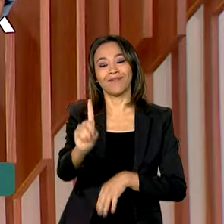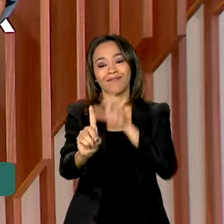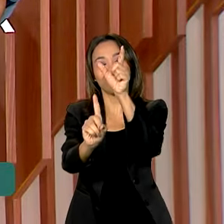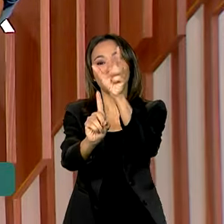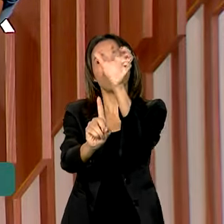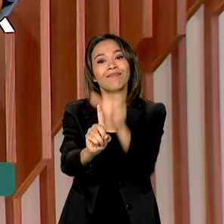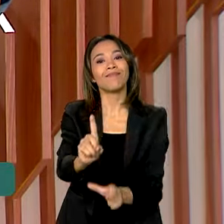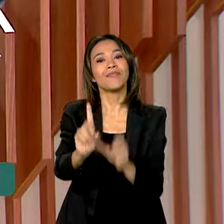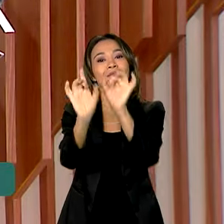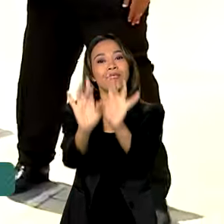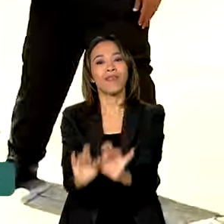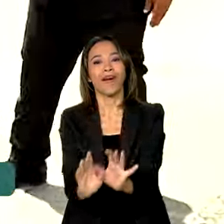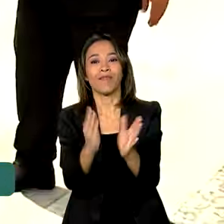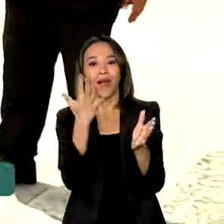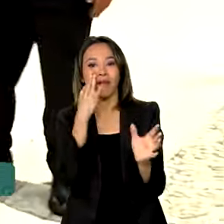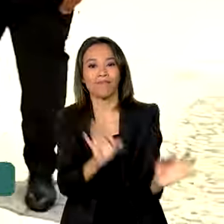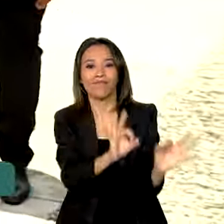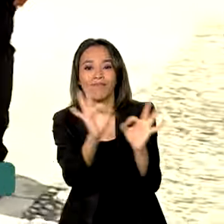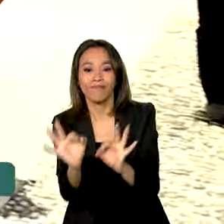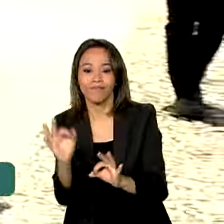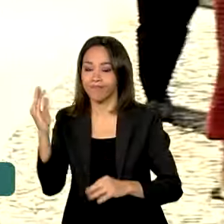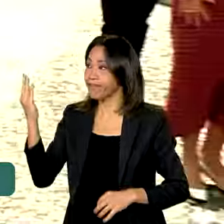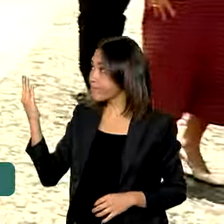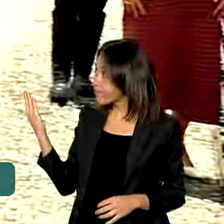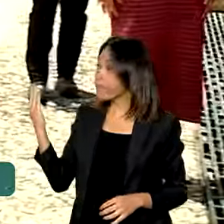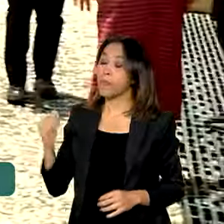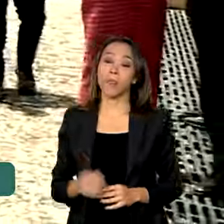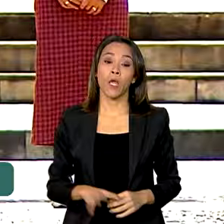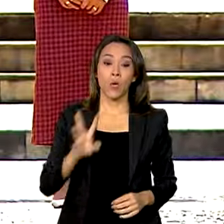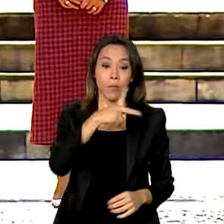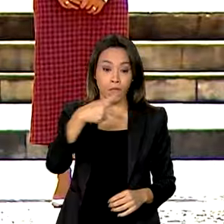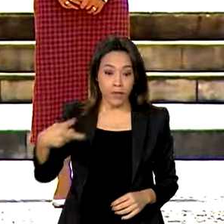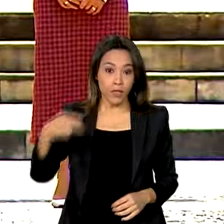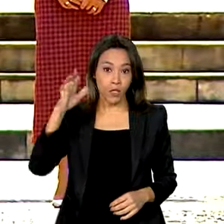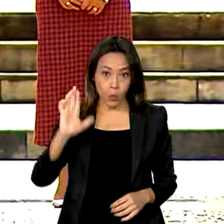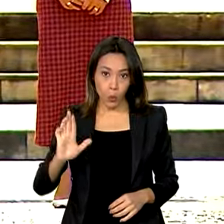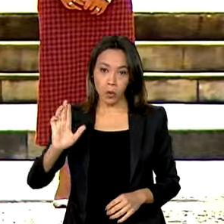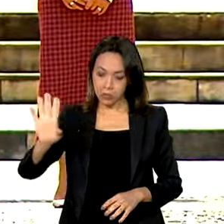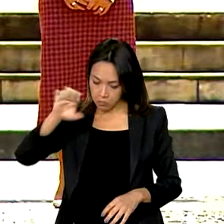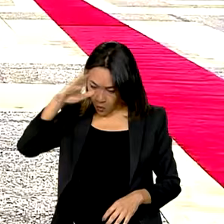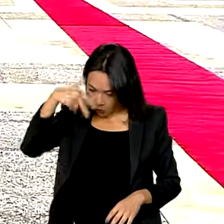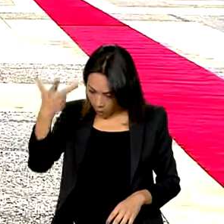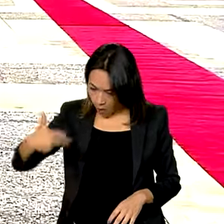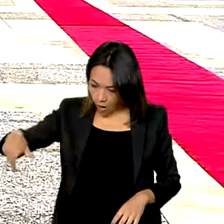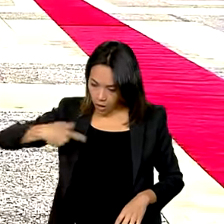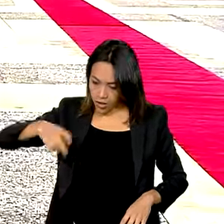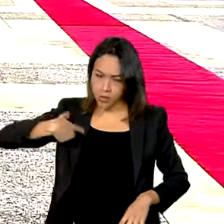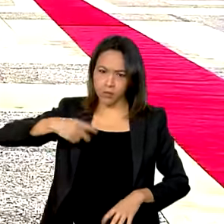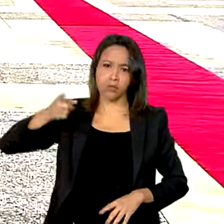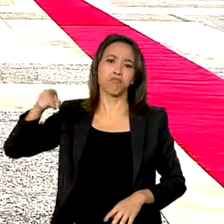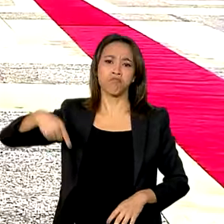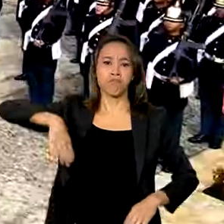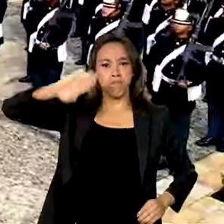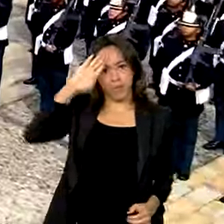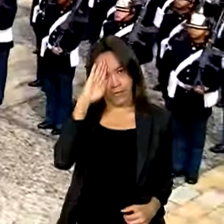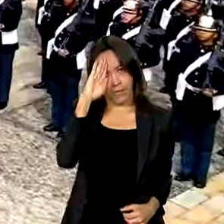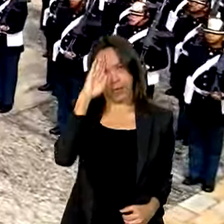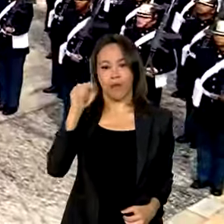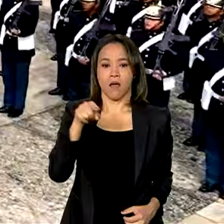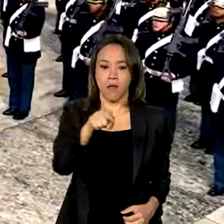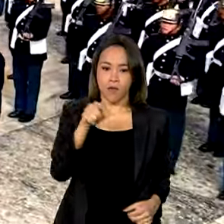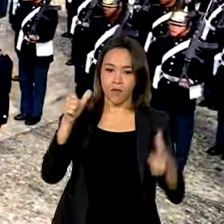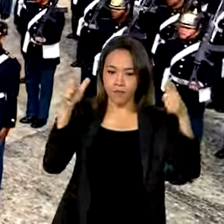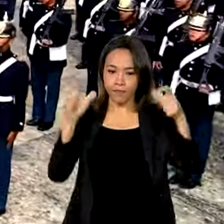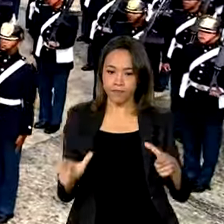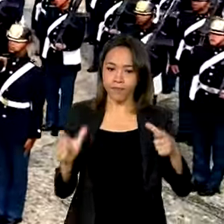Jéssica Gonçalves. O presidente Lula foi recebido com honras militares na Casa Narinho, residência oficial e sede da